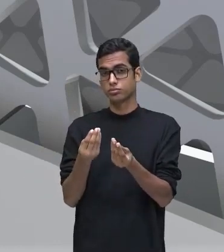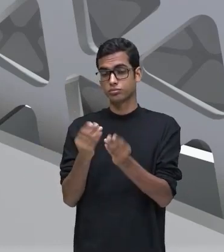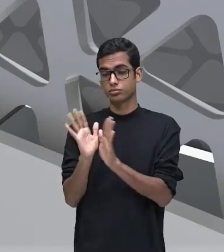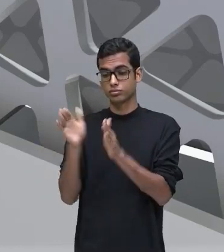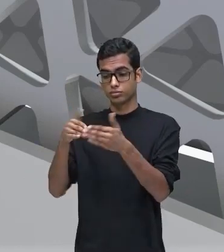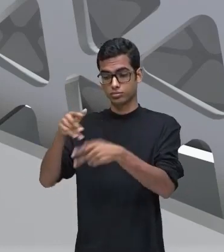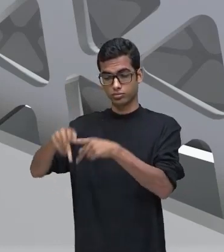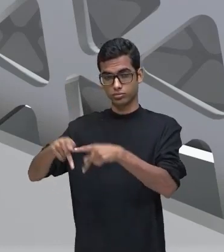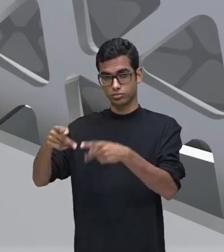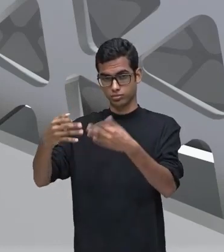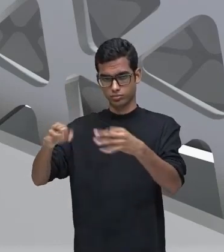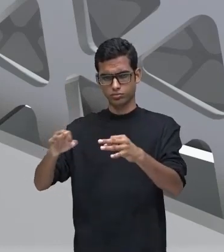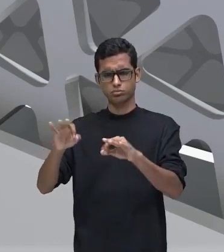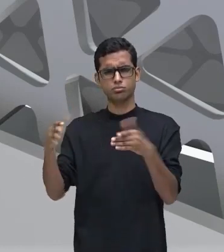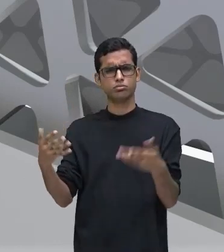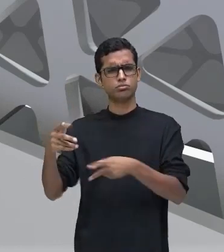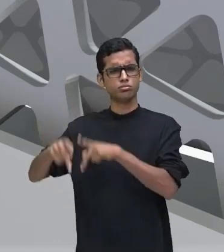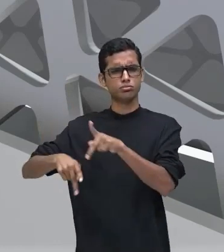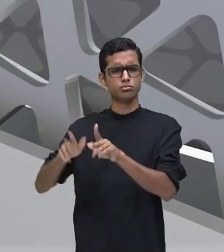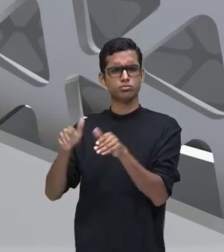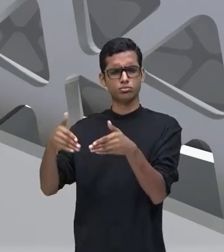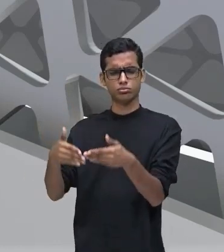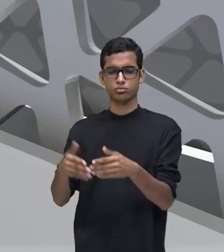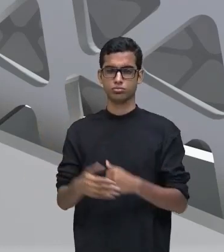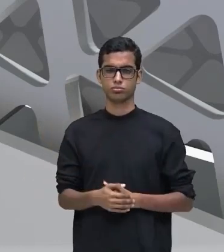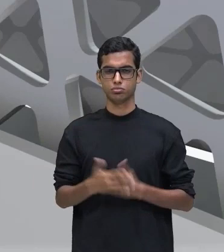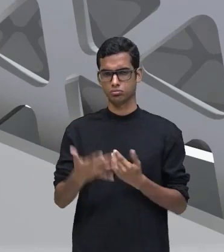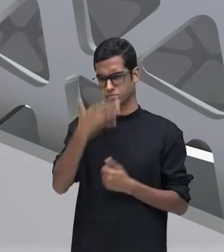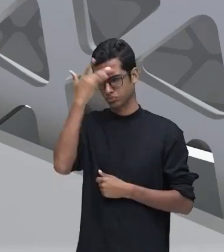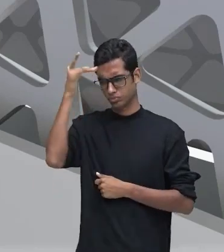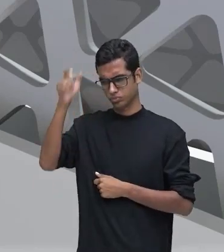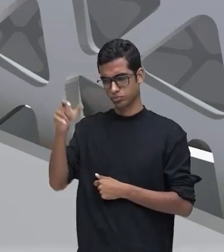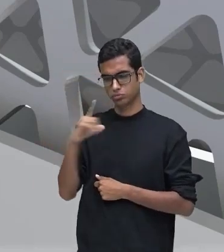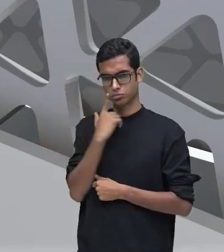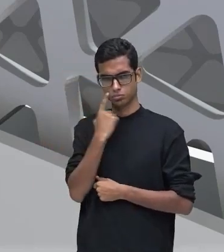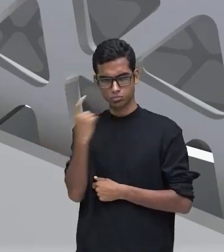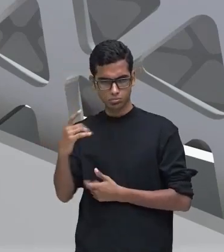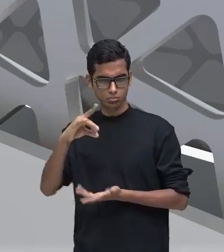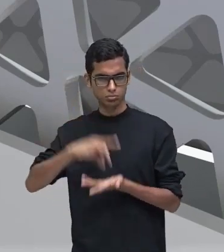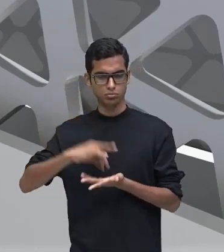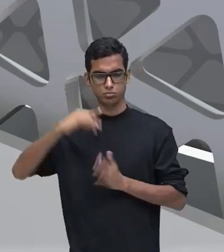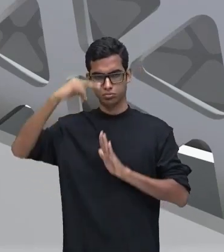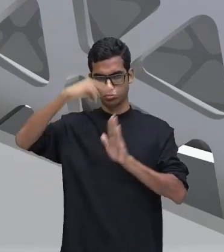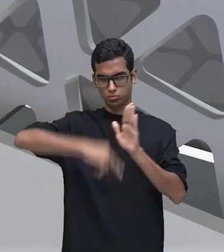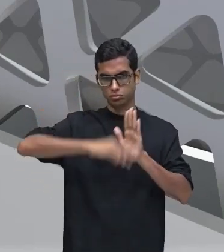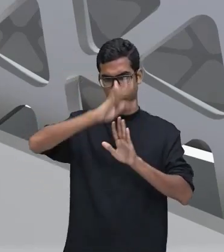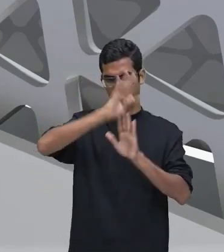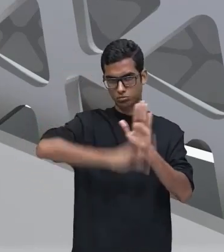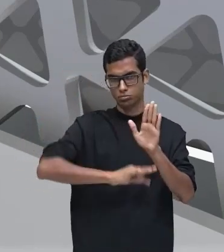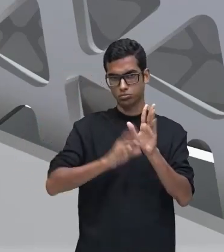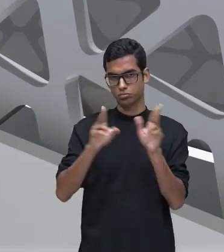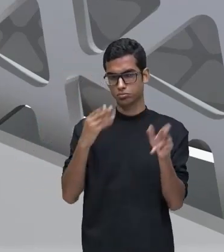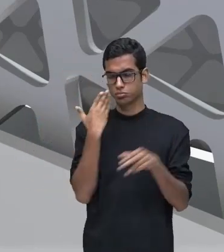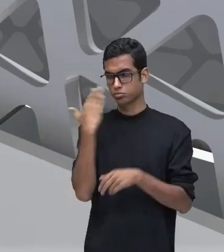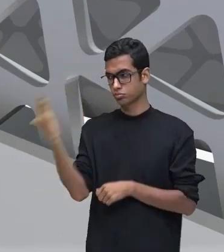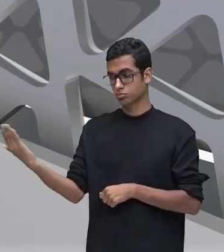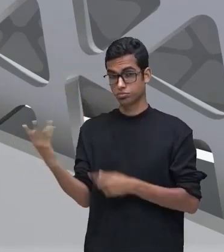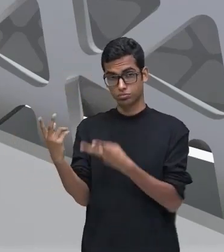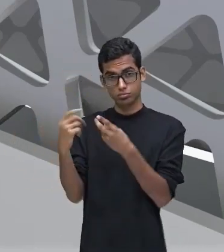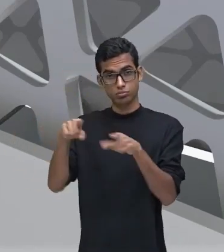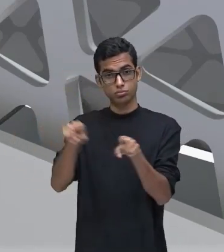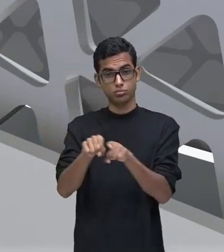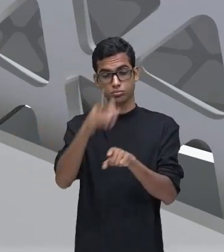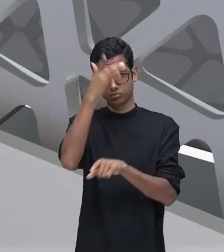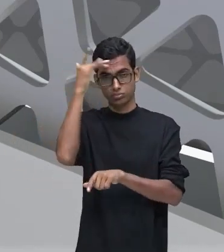público. Que público seria esse? Que pessoas estariam interessadas em ler um texto como esse? Percebam que são